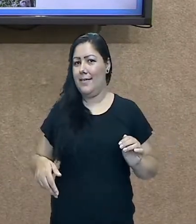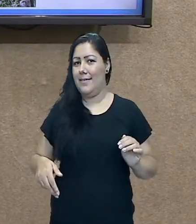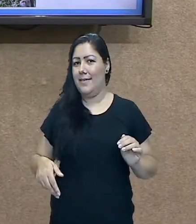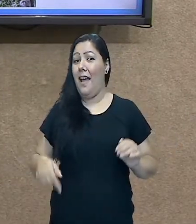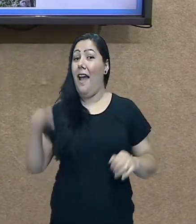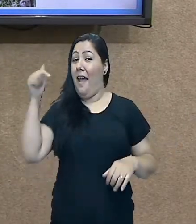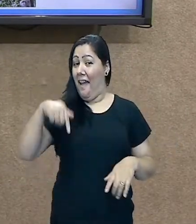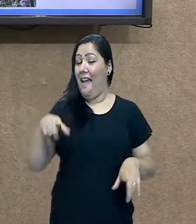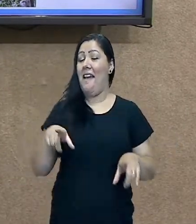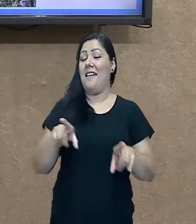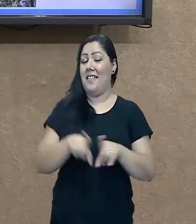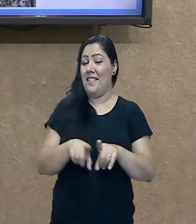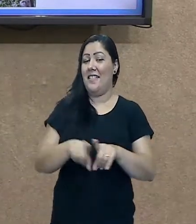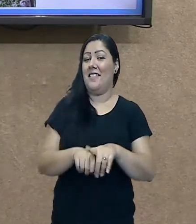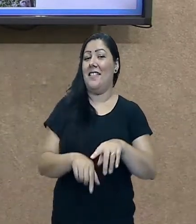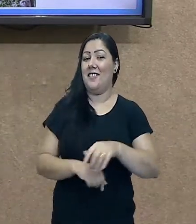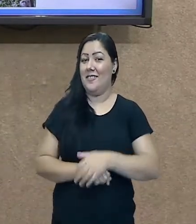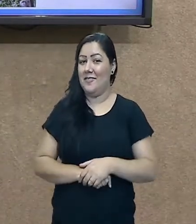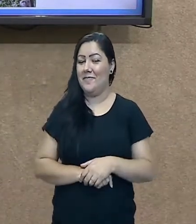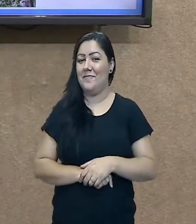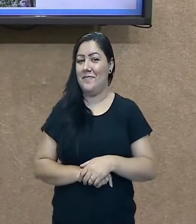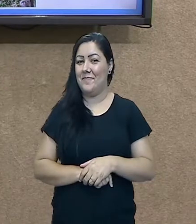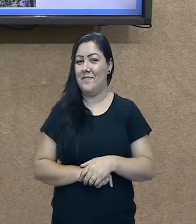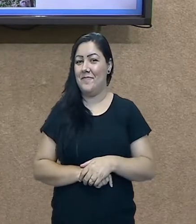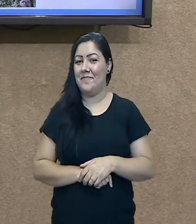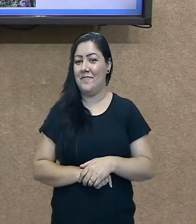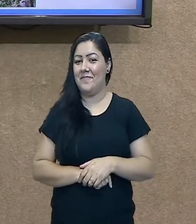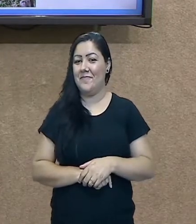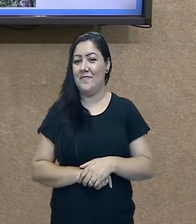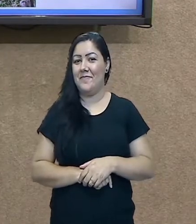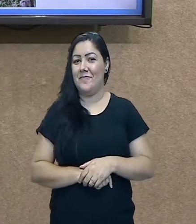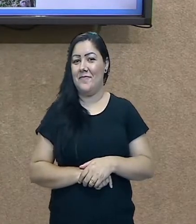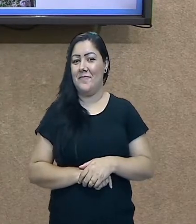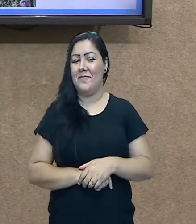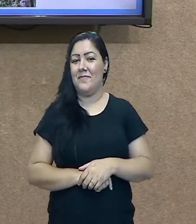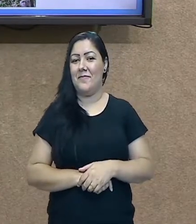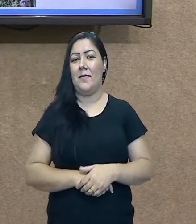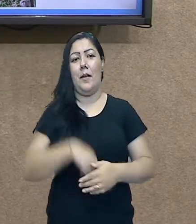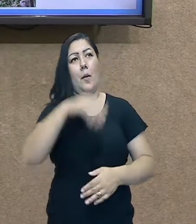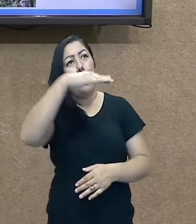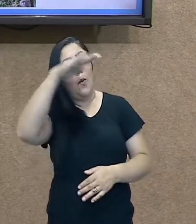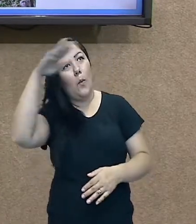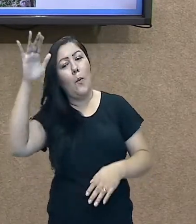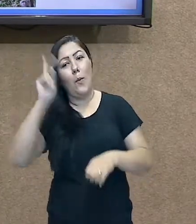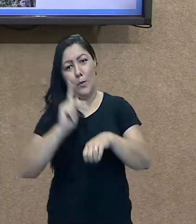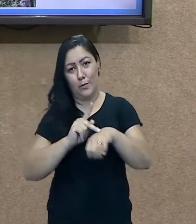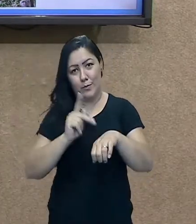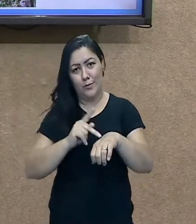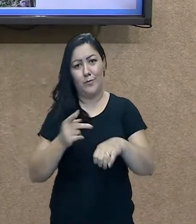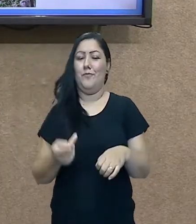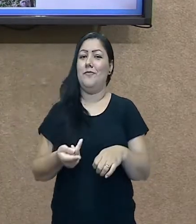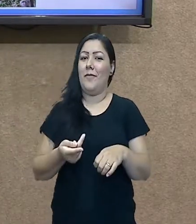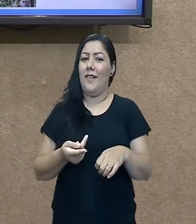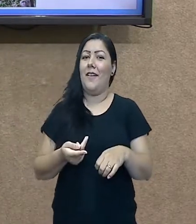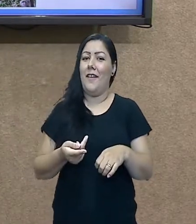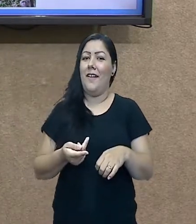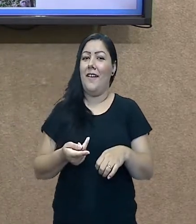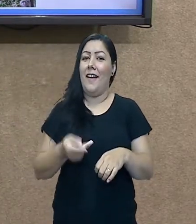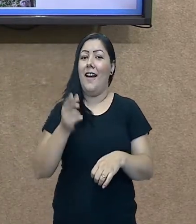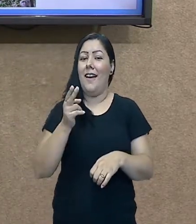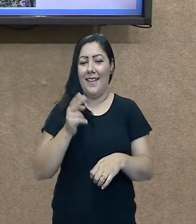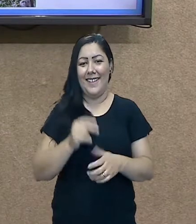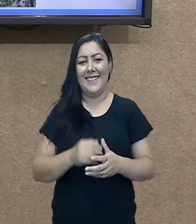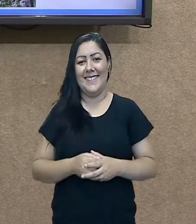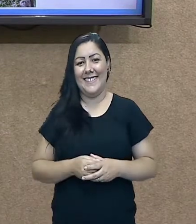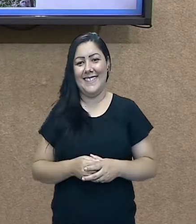que está mais próximo da gente. A formação aqui, rochosa, é um quênio. Tá?